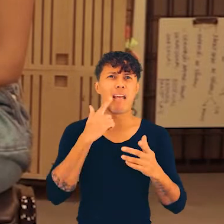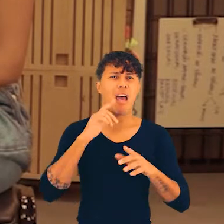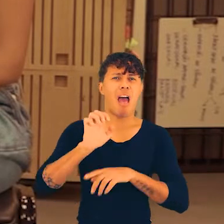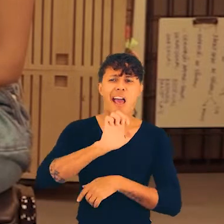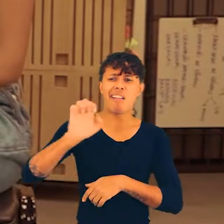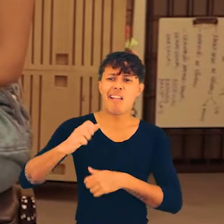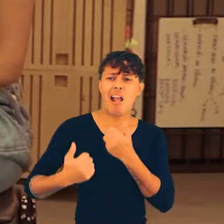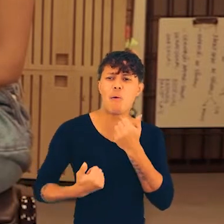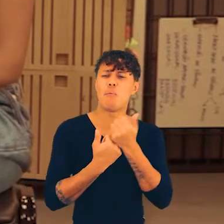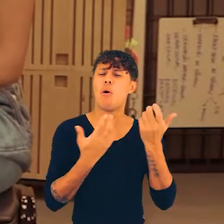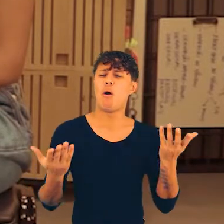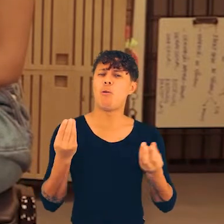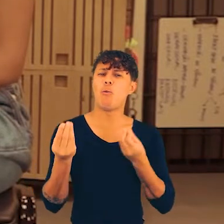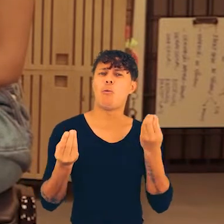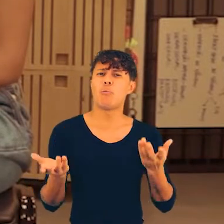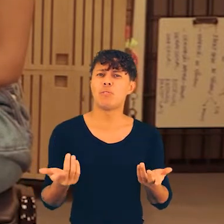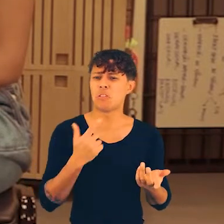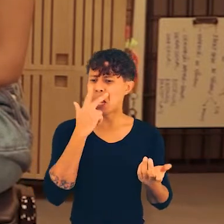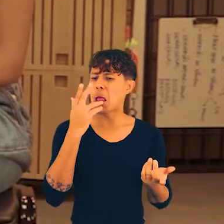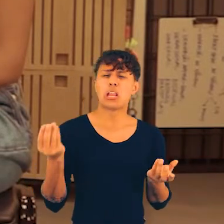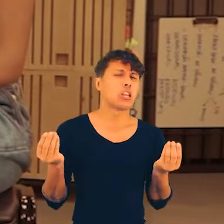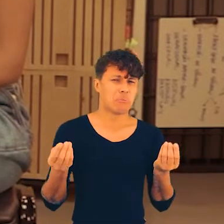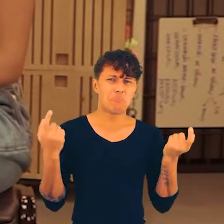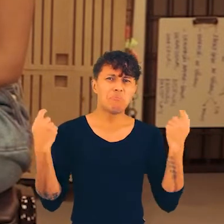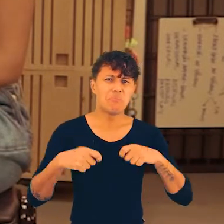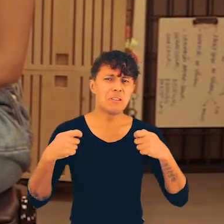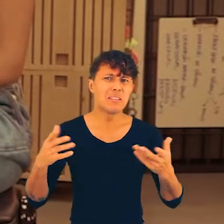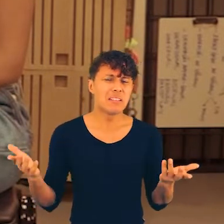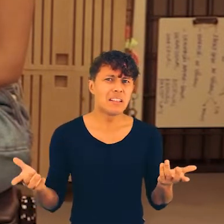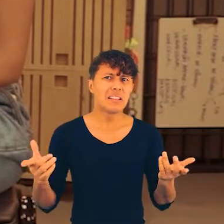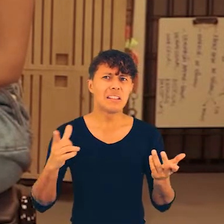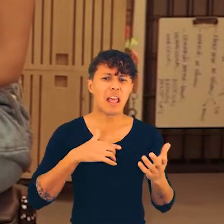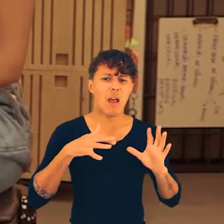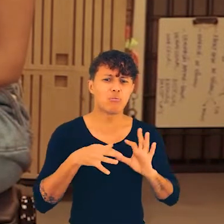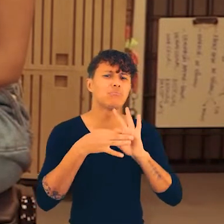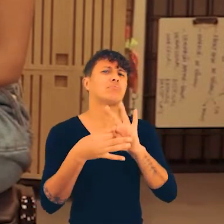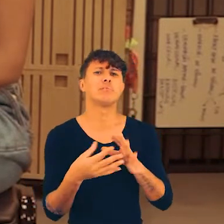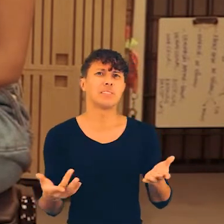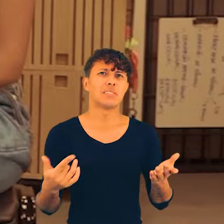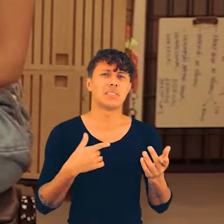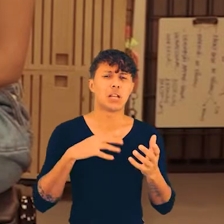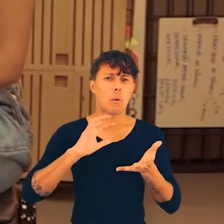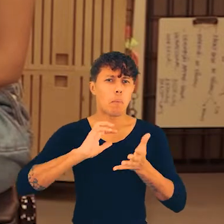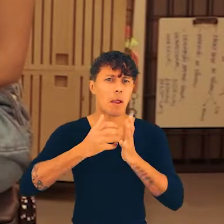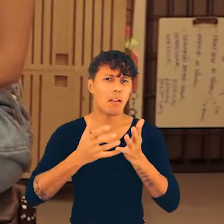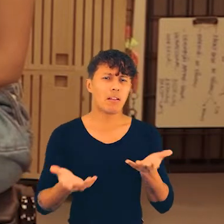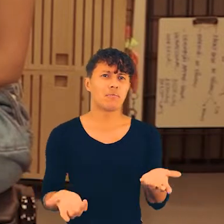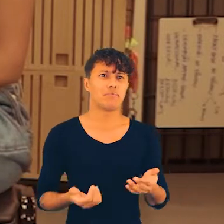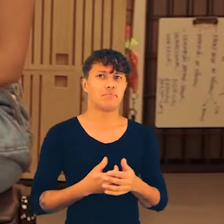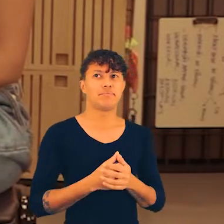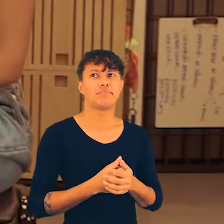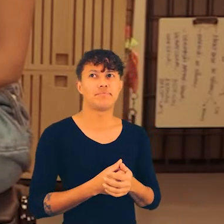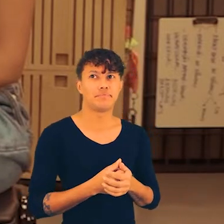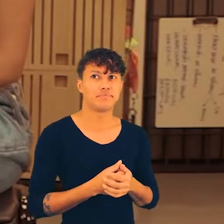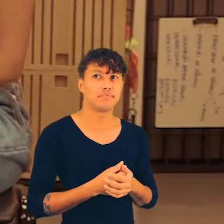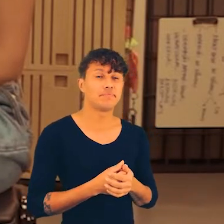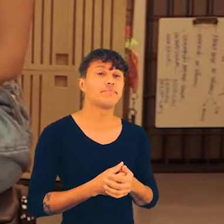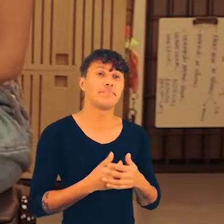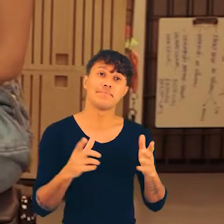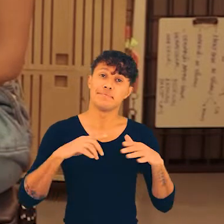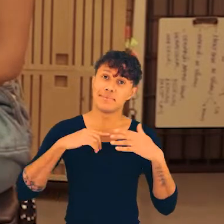ativista é isso que é disso, não sei o quê, não sei o que lá. Você acha que é necessário realmente ter uma ligação, tipo, partidária, assim?